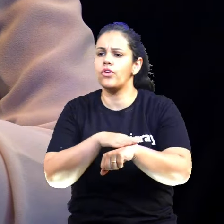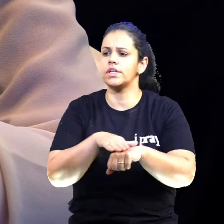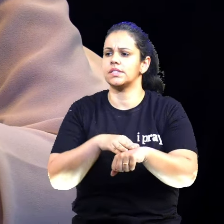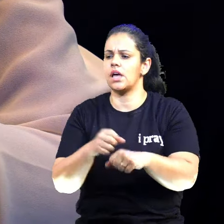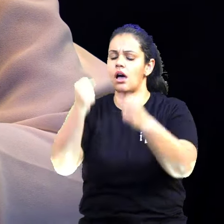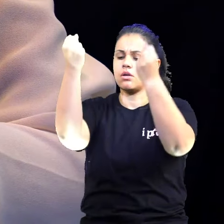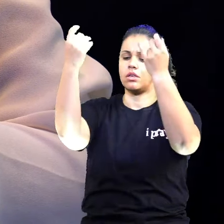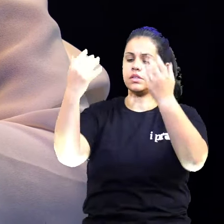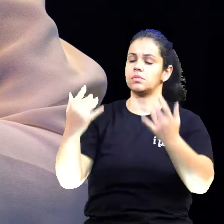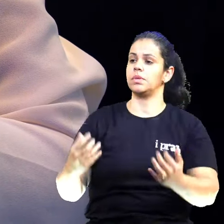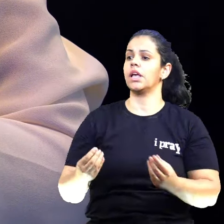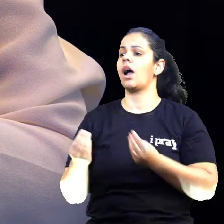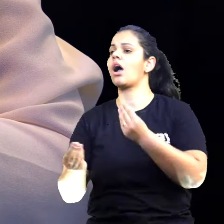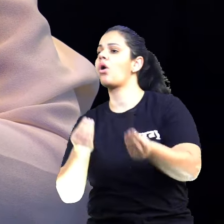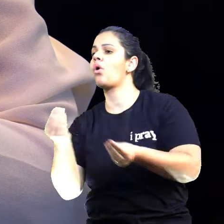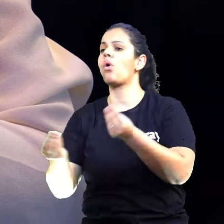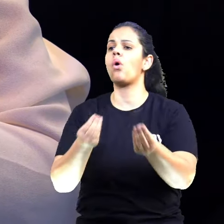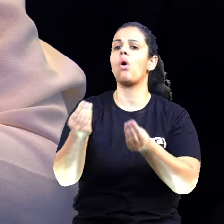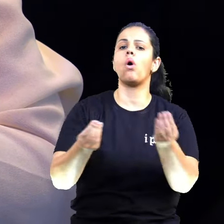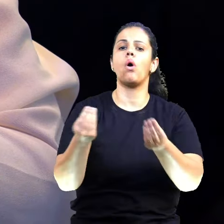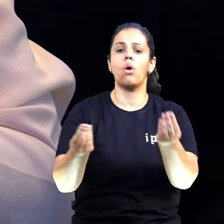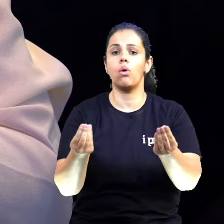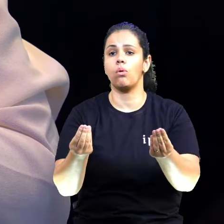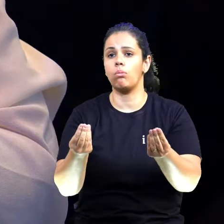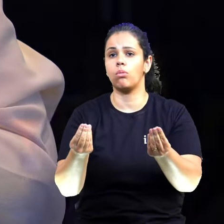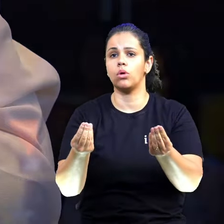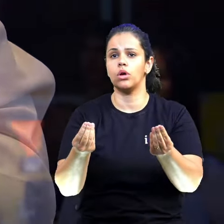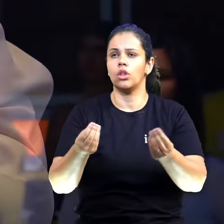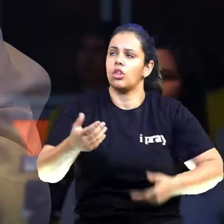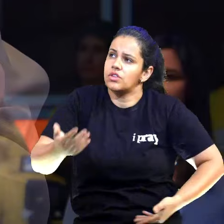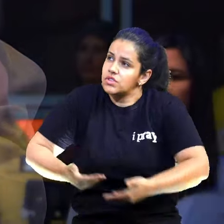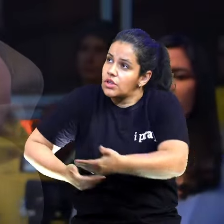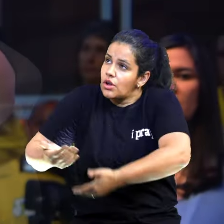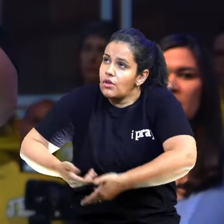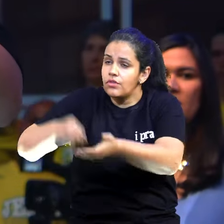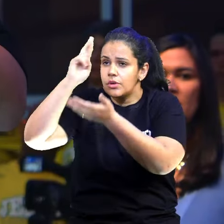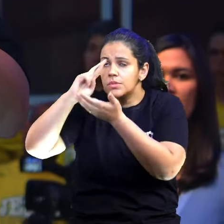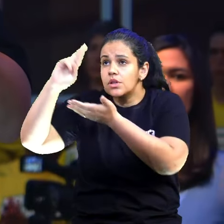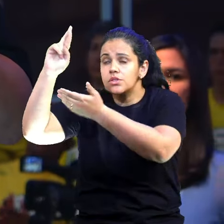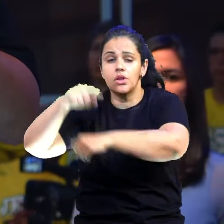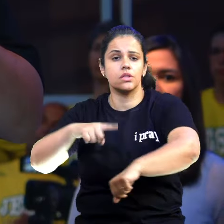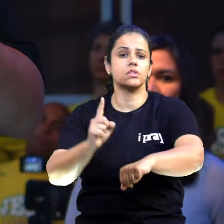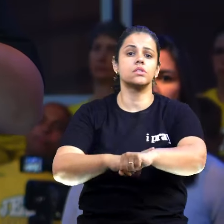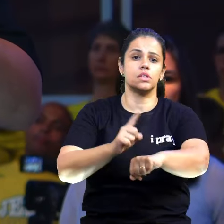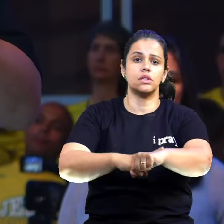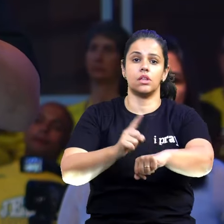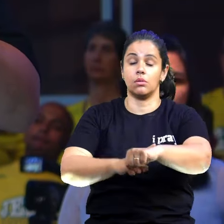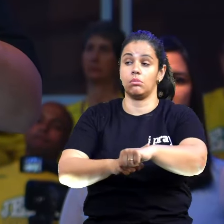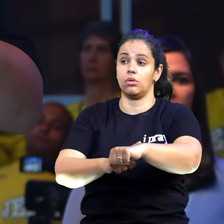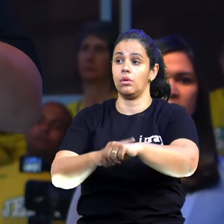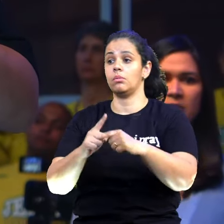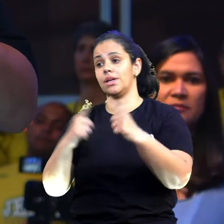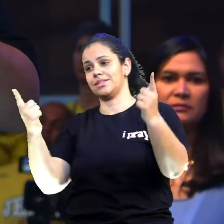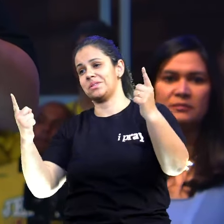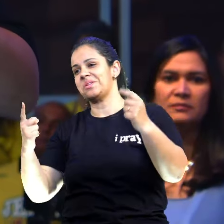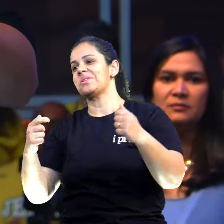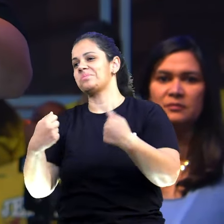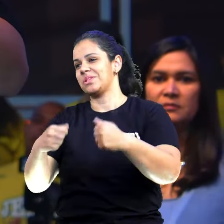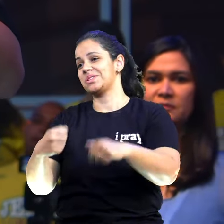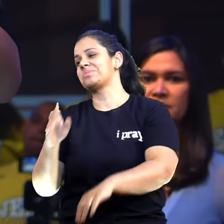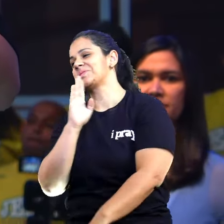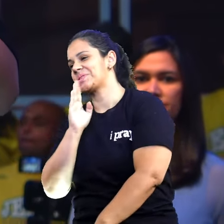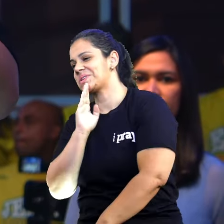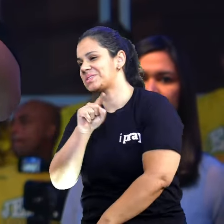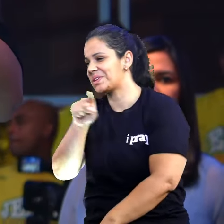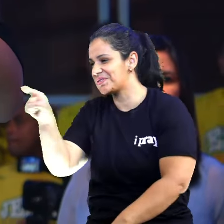explicar formas práticas de juntos, nós servimos ao Senhor nesse tempo, para isso a gente precisa dos seus dados, para depois a gente tomar um